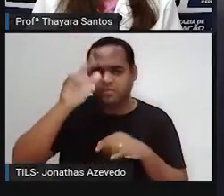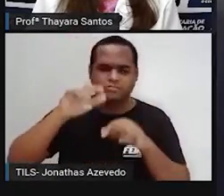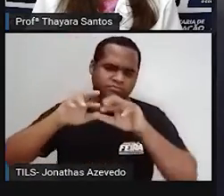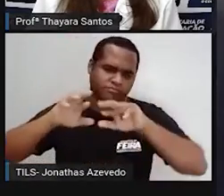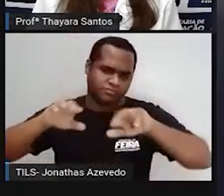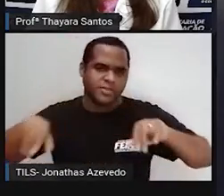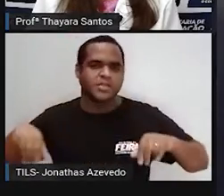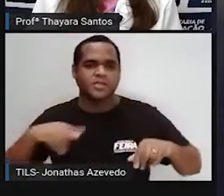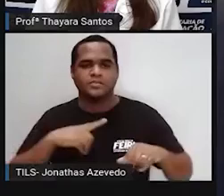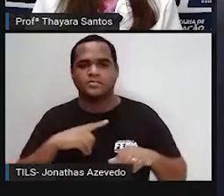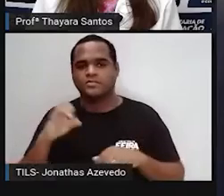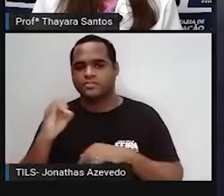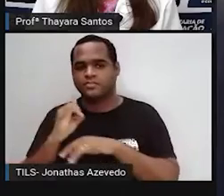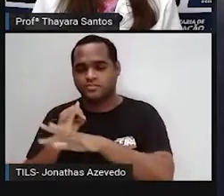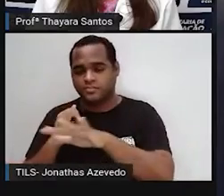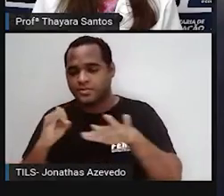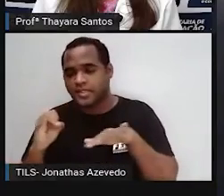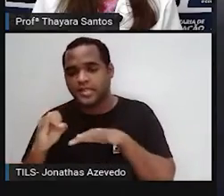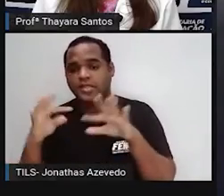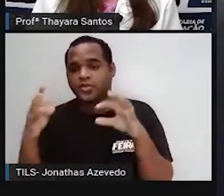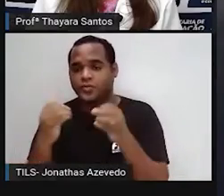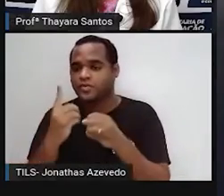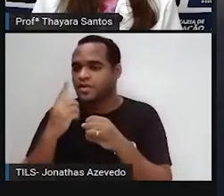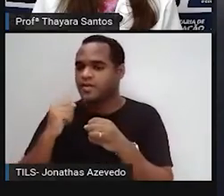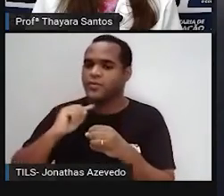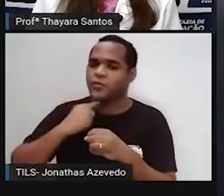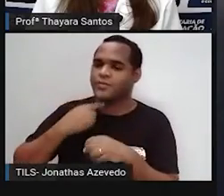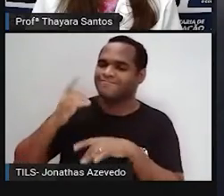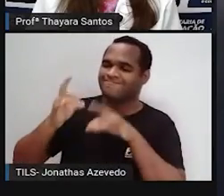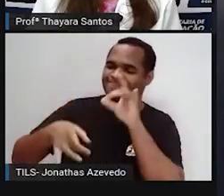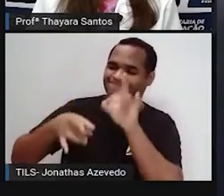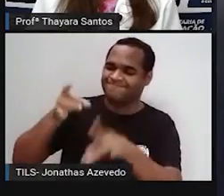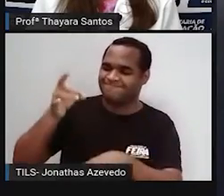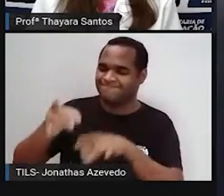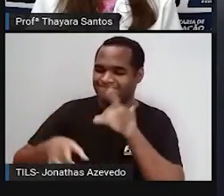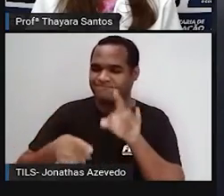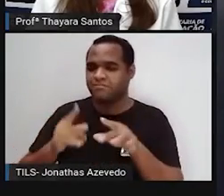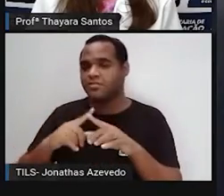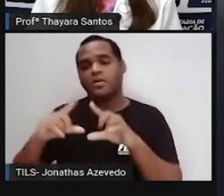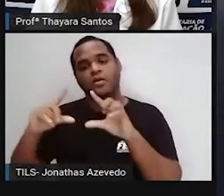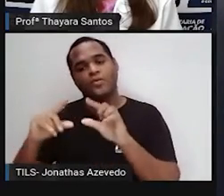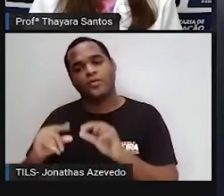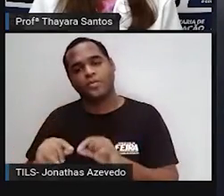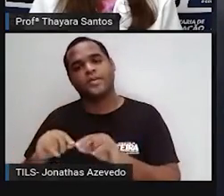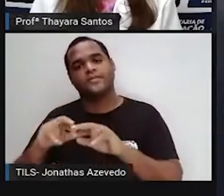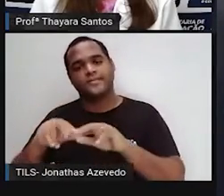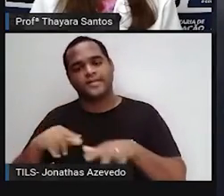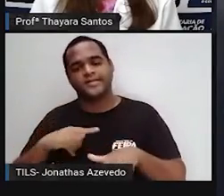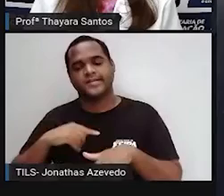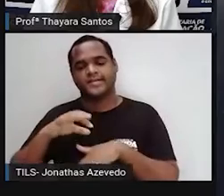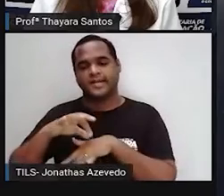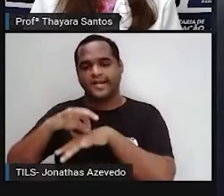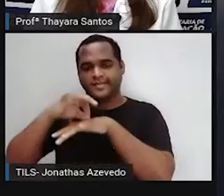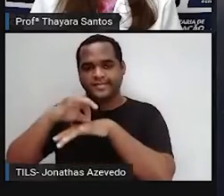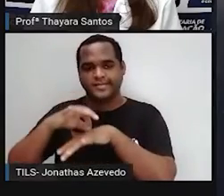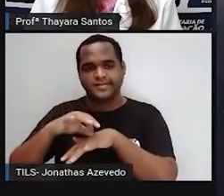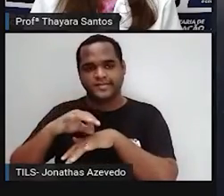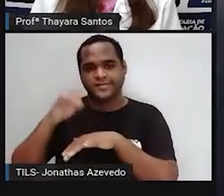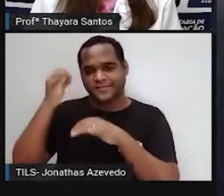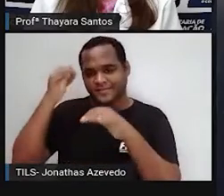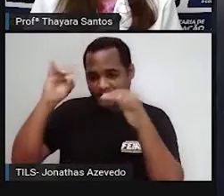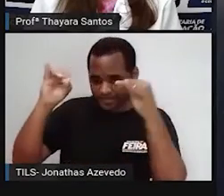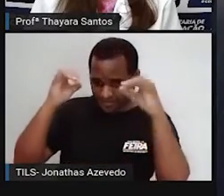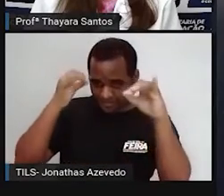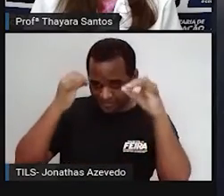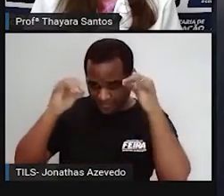indústria como um todo é muito poluente. Então, quando a gente reduz o nosso consumo de carne, a gente, consequentemente,